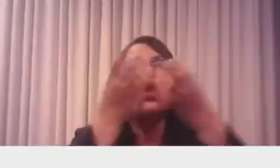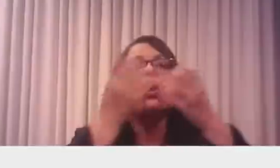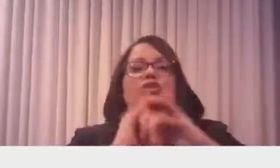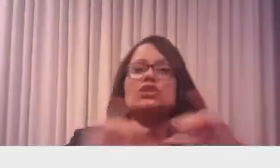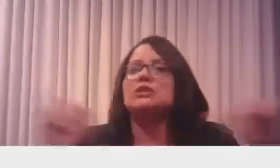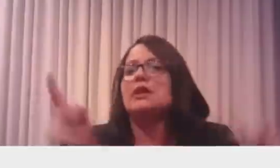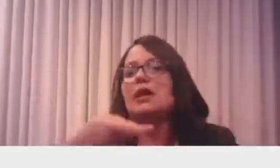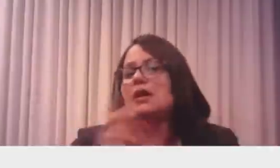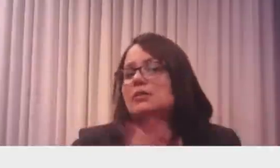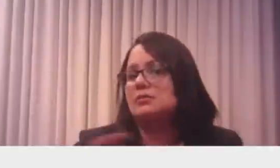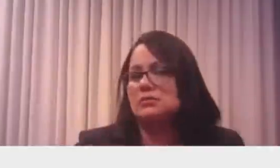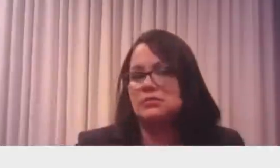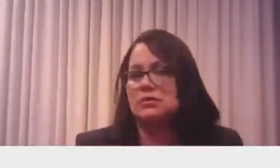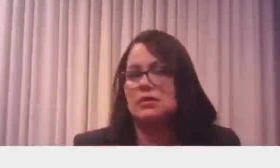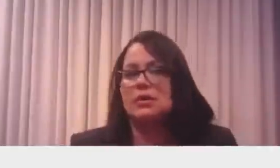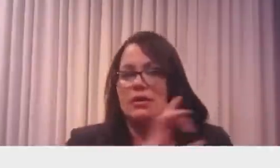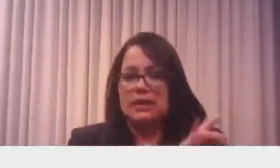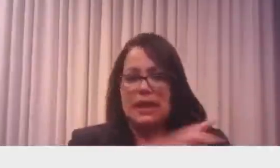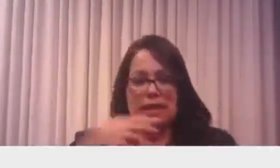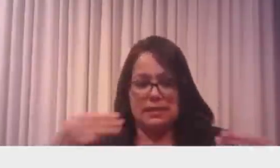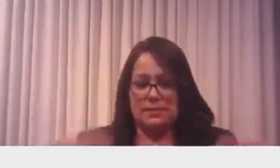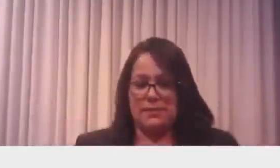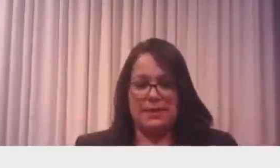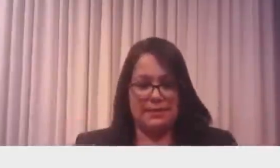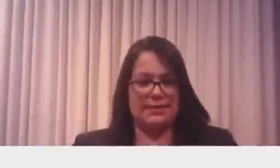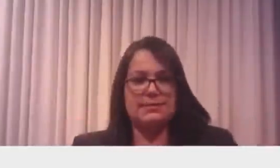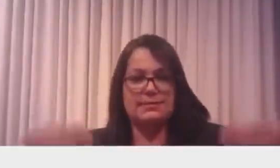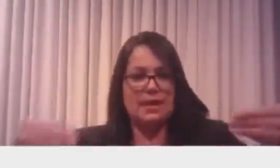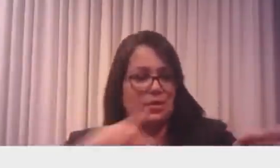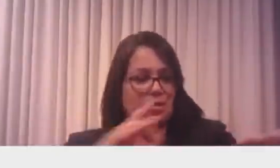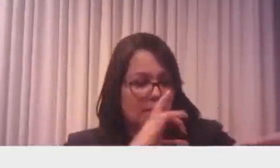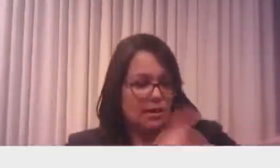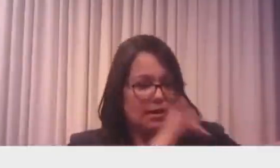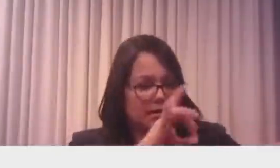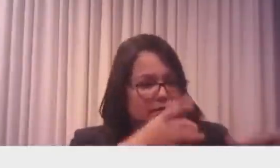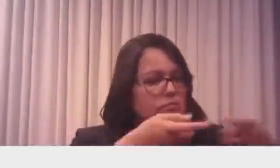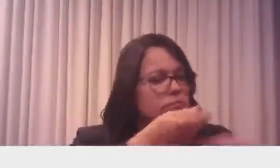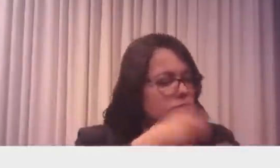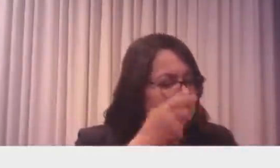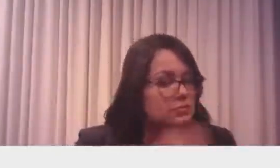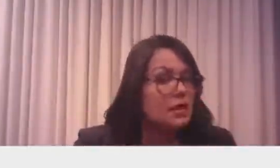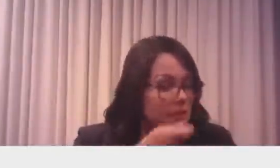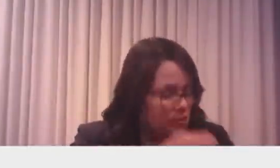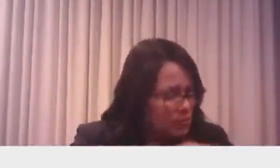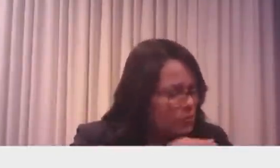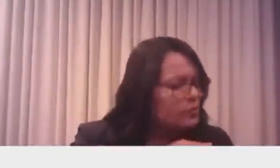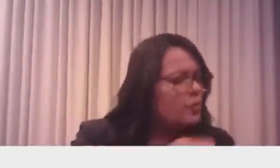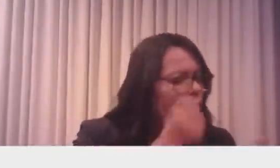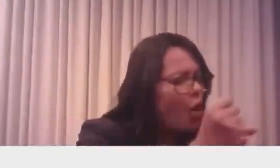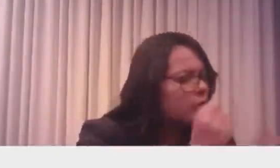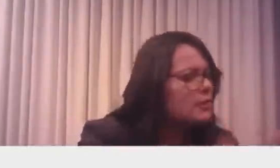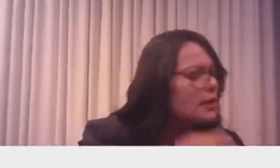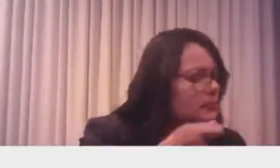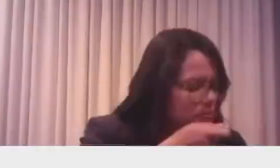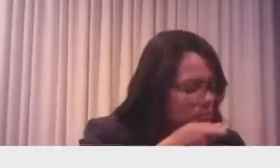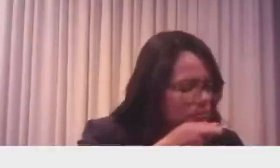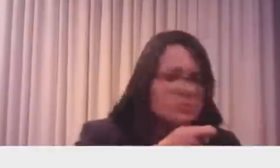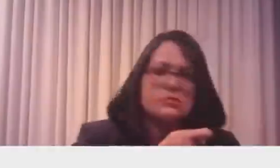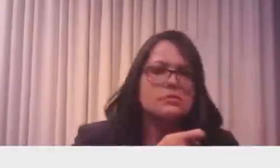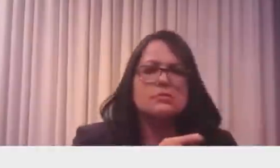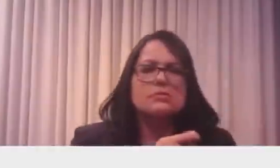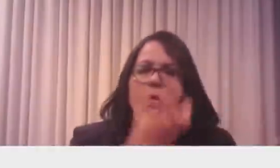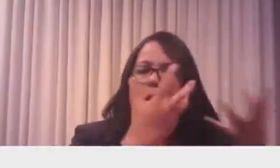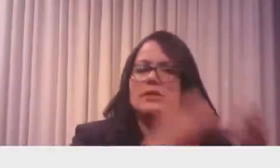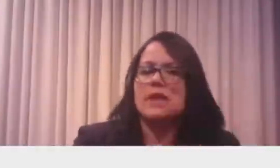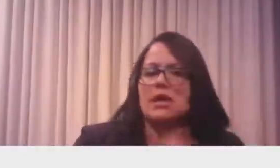tem um núcleo que combate a corrupção, que analisa com lupa os contratos. Então dificilmente vai passar alguma